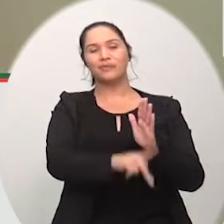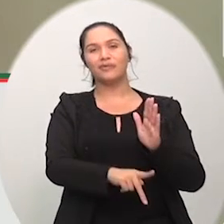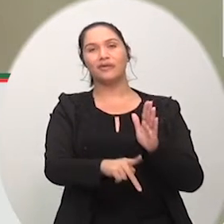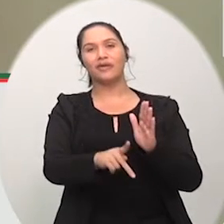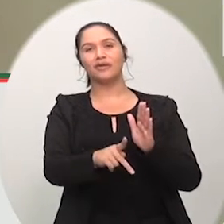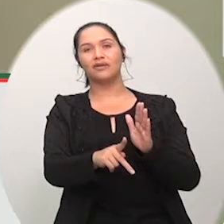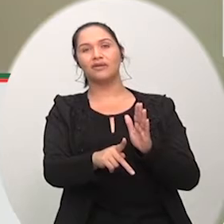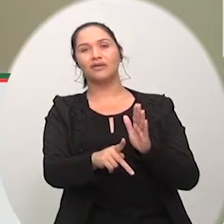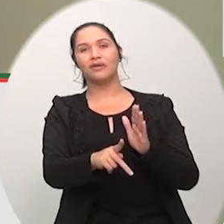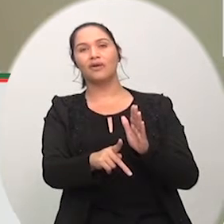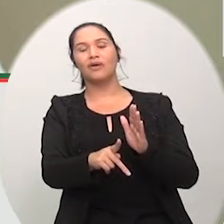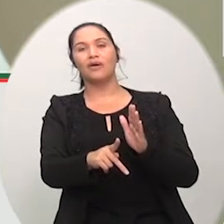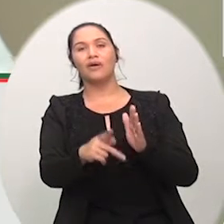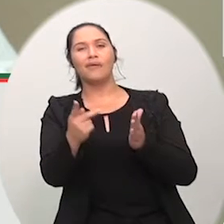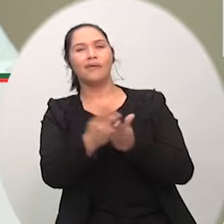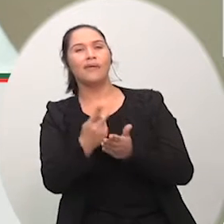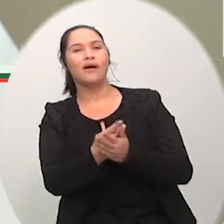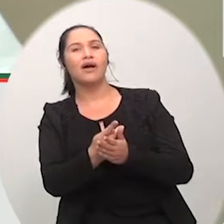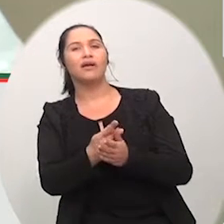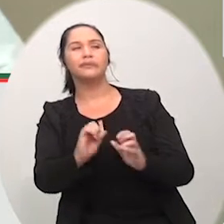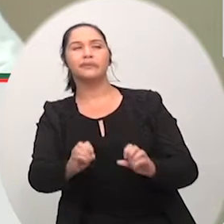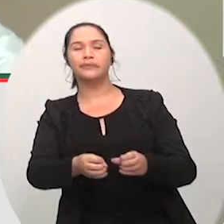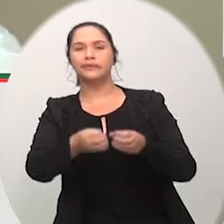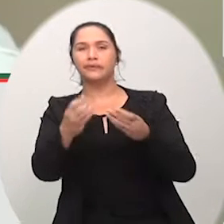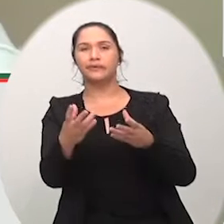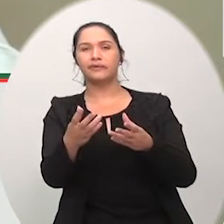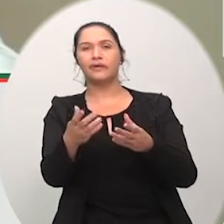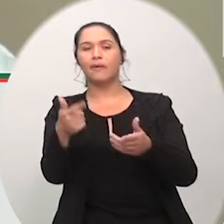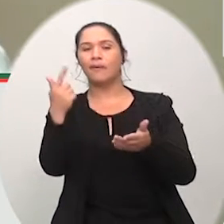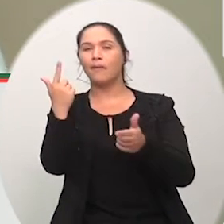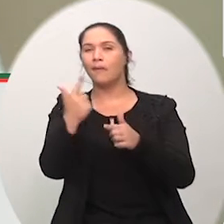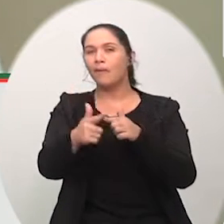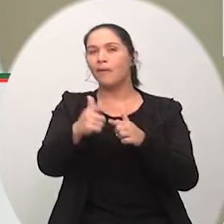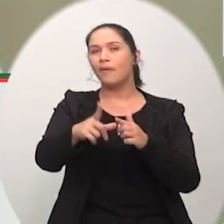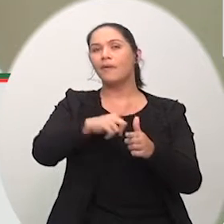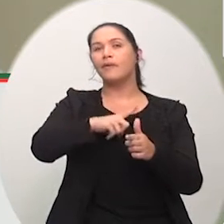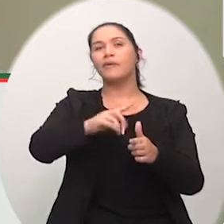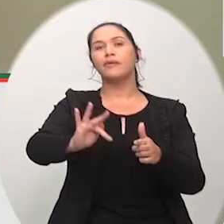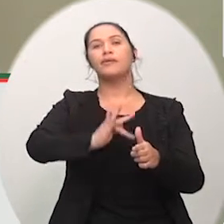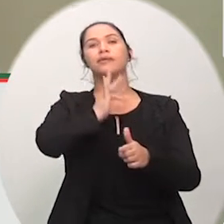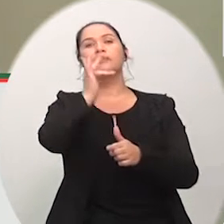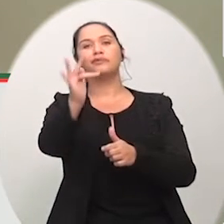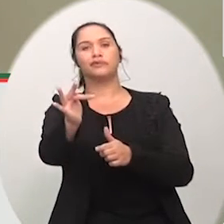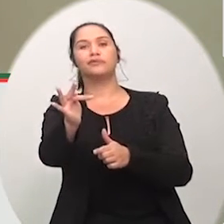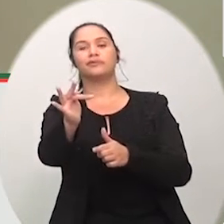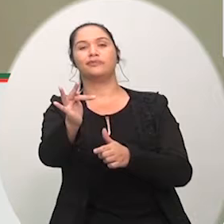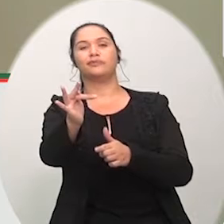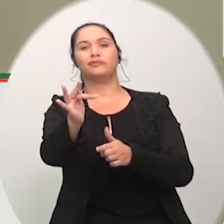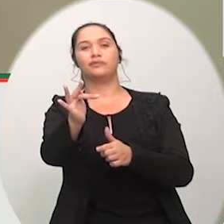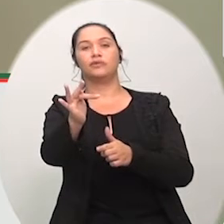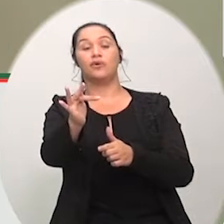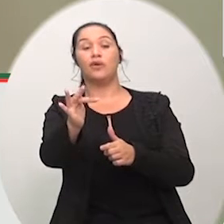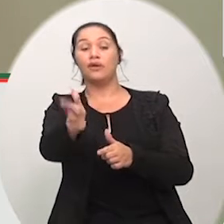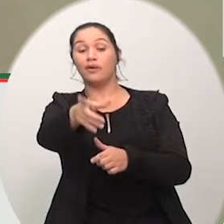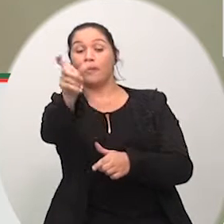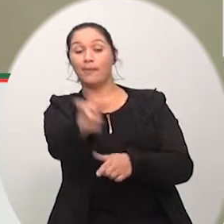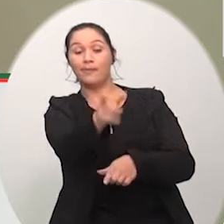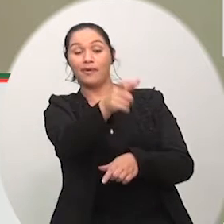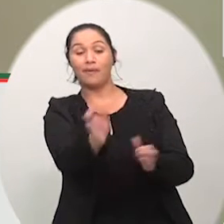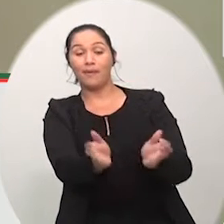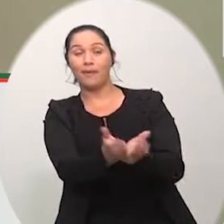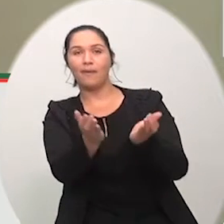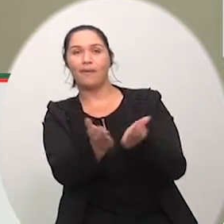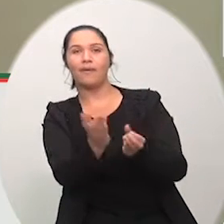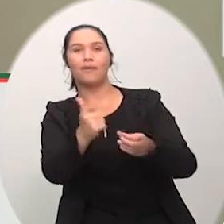mexer com quem? Com o bolso da classe mais desfavorecida, que é a classe pobre. Por quê? Porque